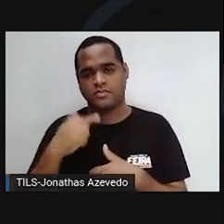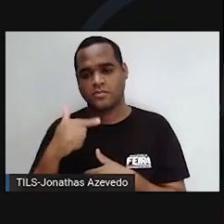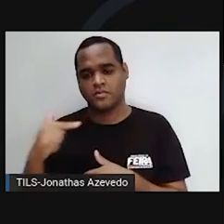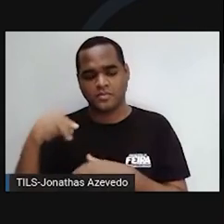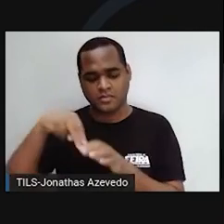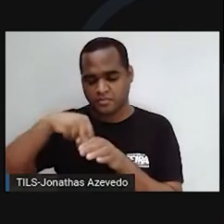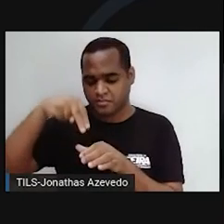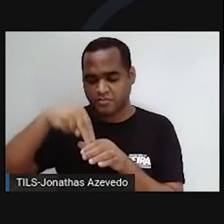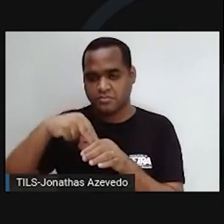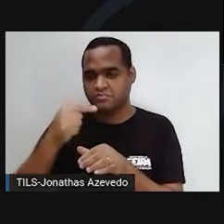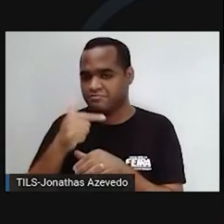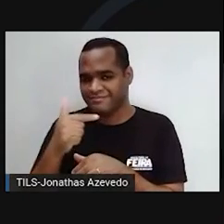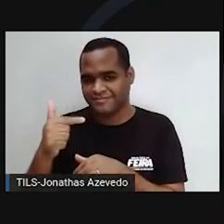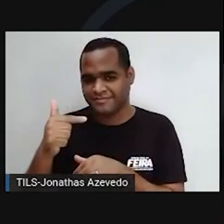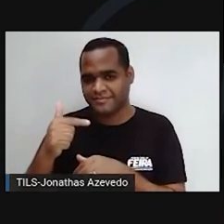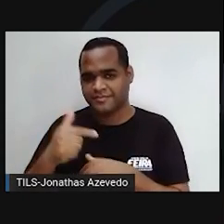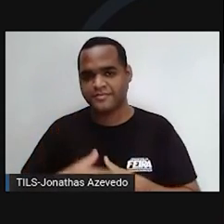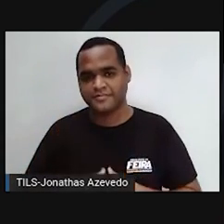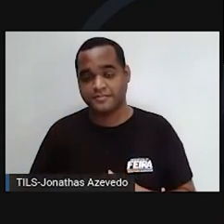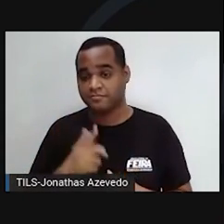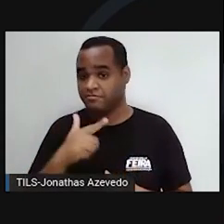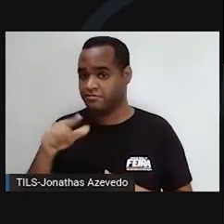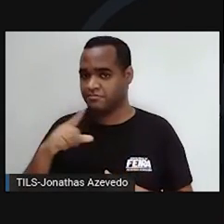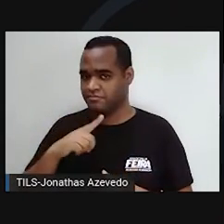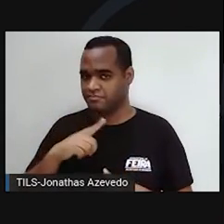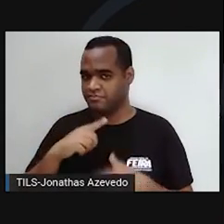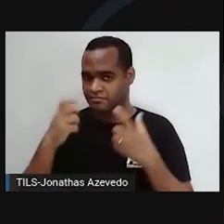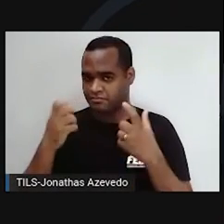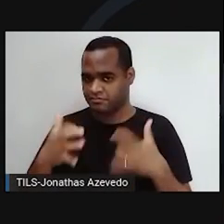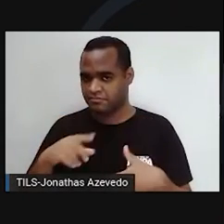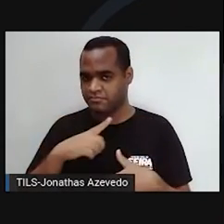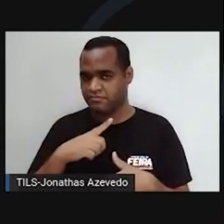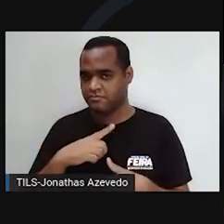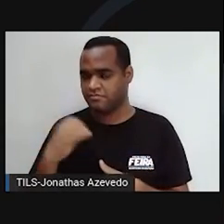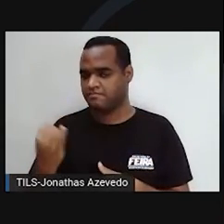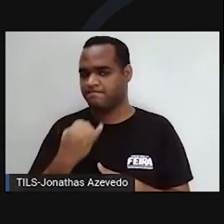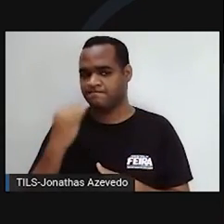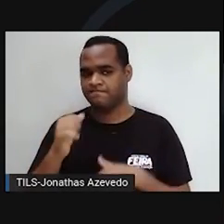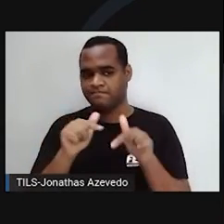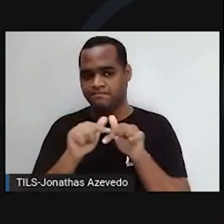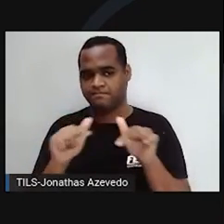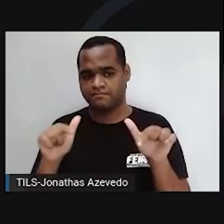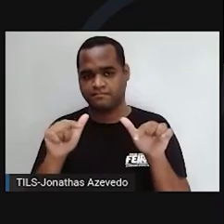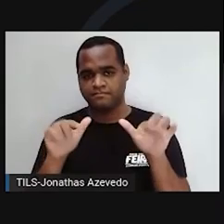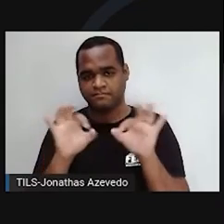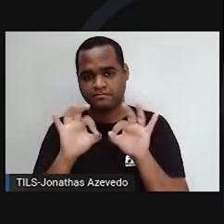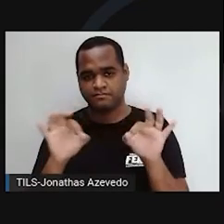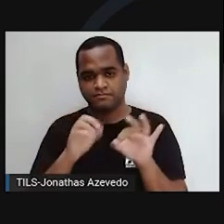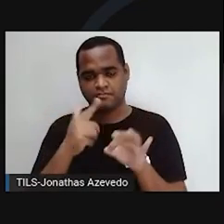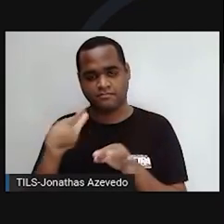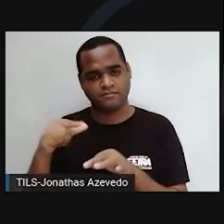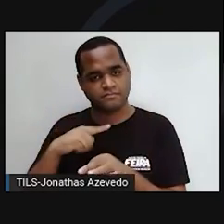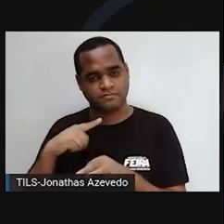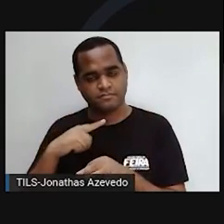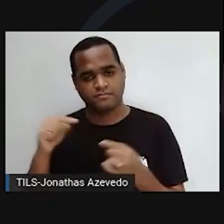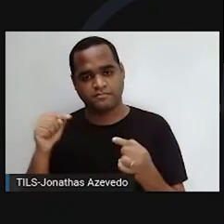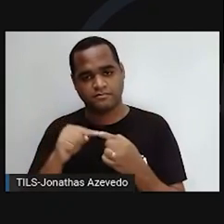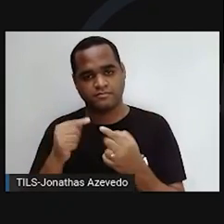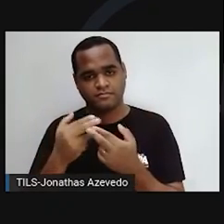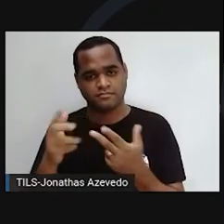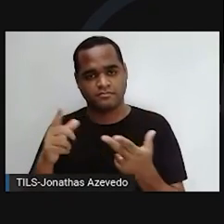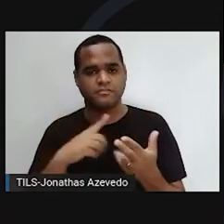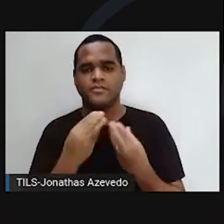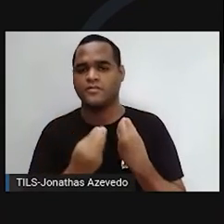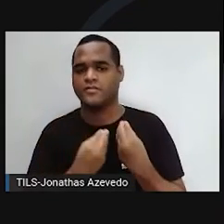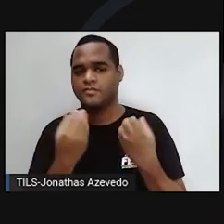núcleo individualizado. Uma outra característica é a ausência de organelas membranosas. Você fala, como assim?